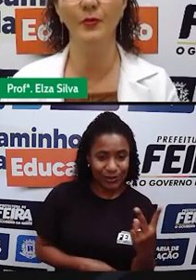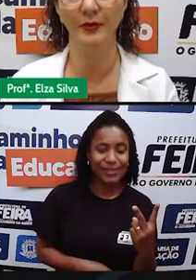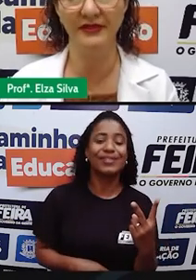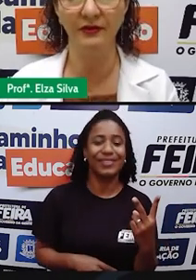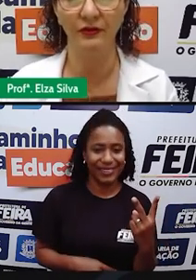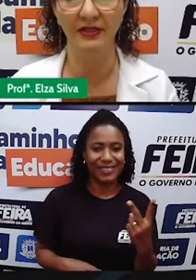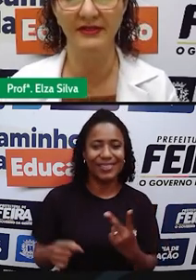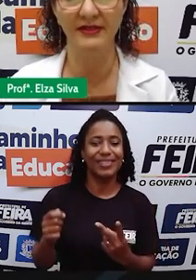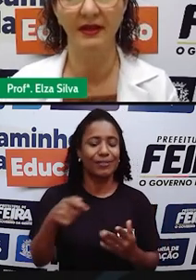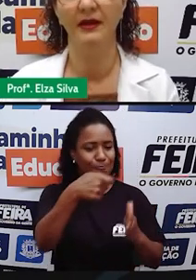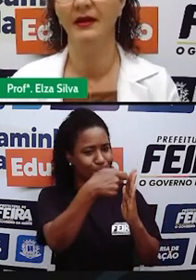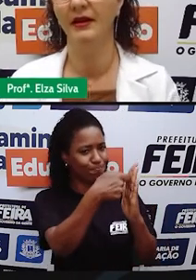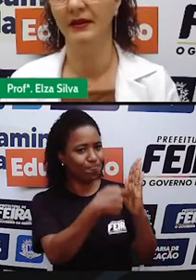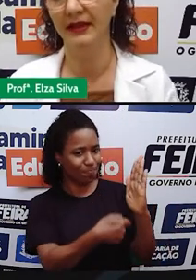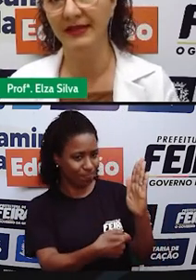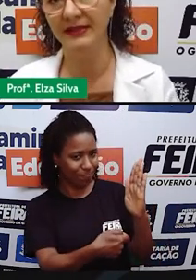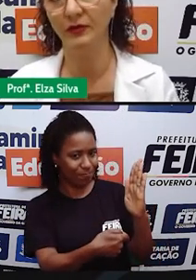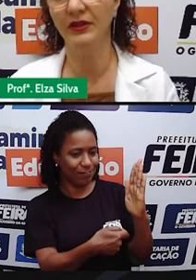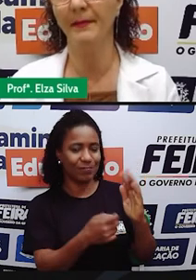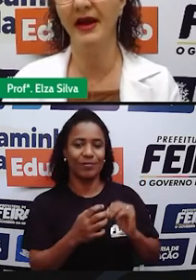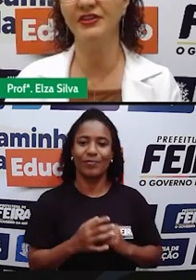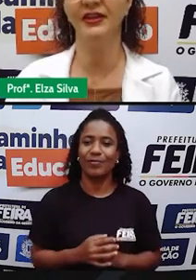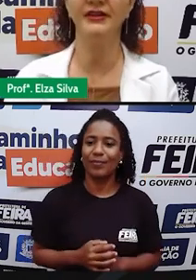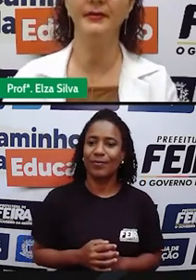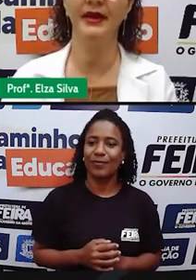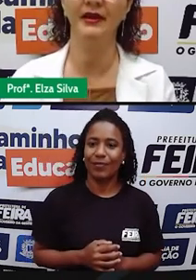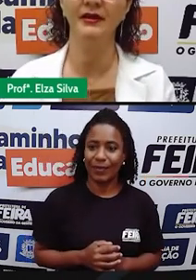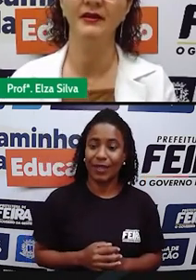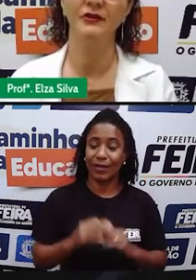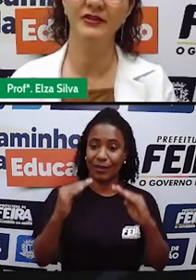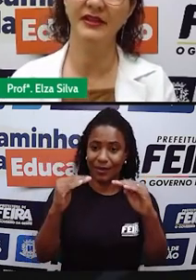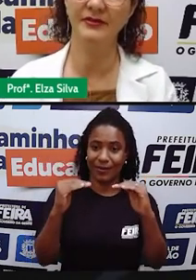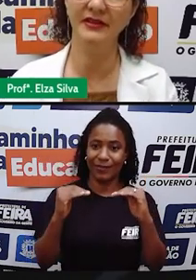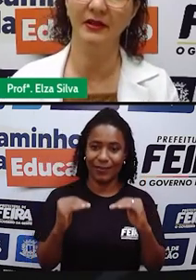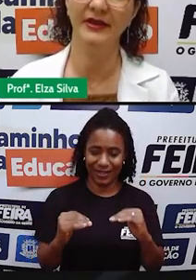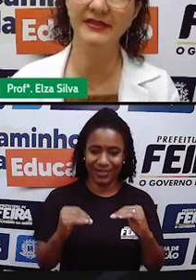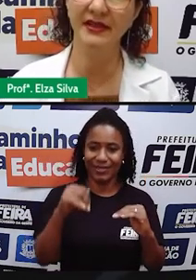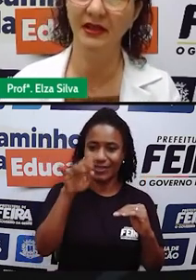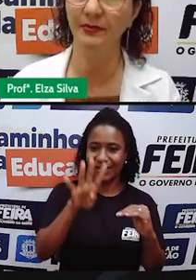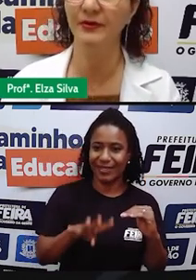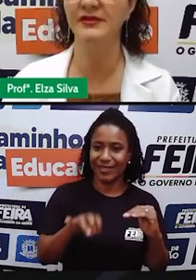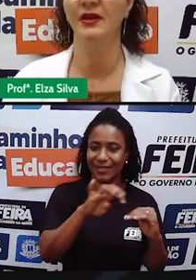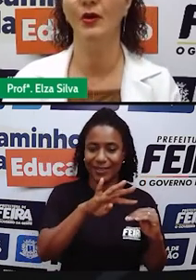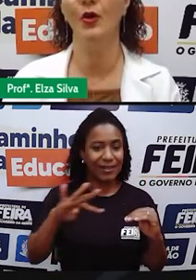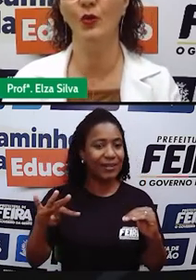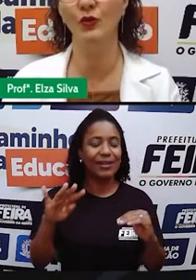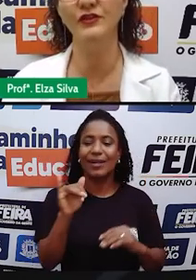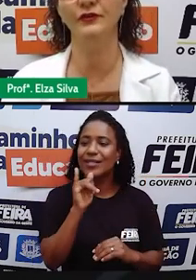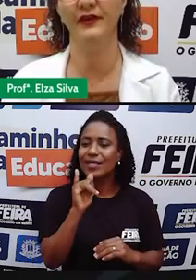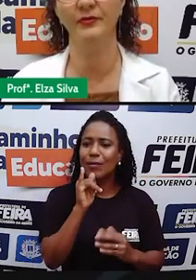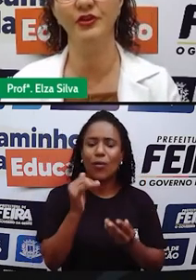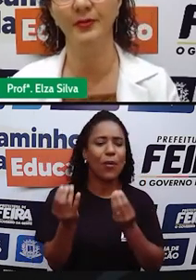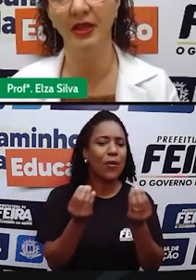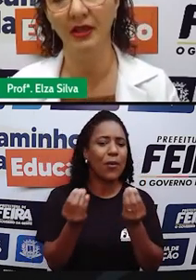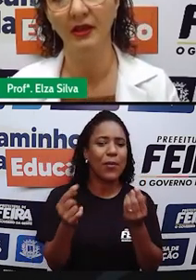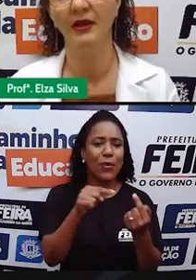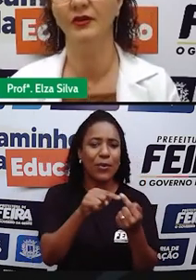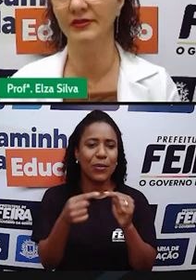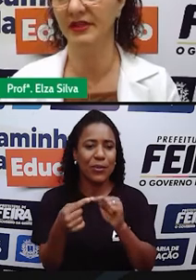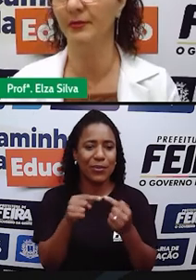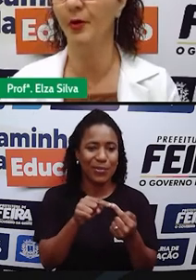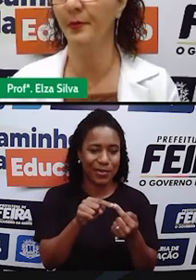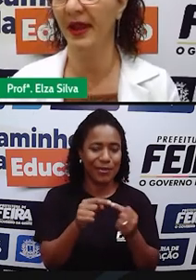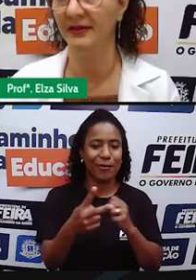Na segunda parte da tabela nós temos então exemplos com o uso do verbo to be